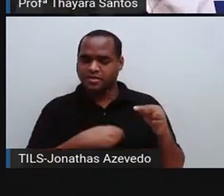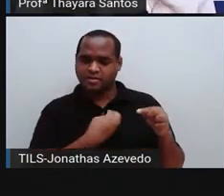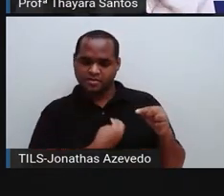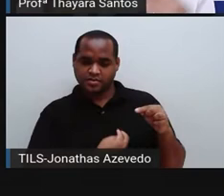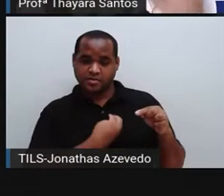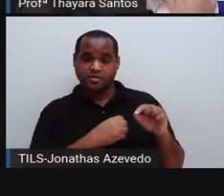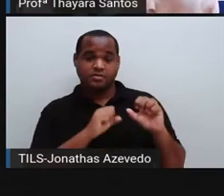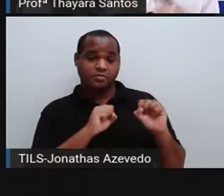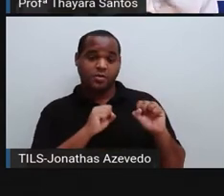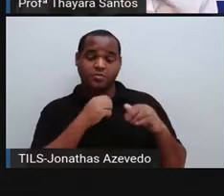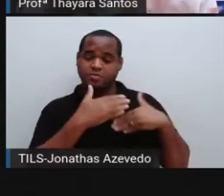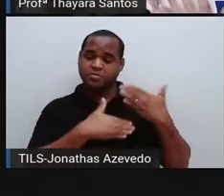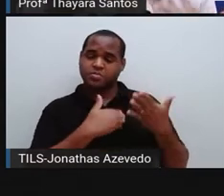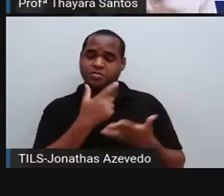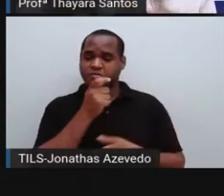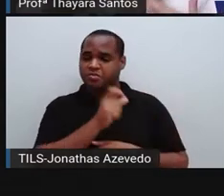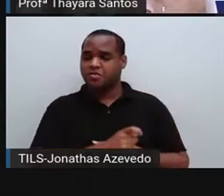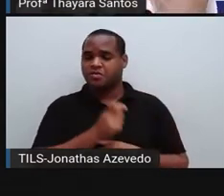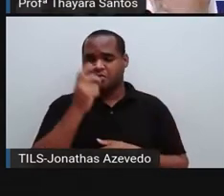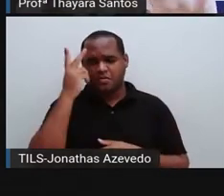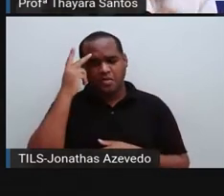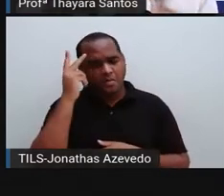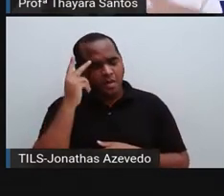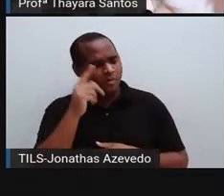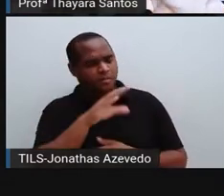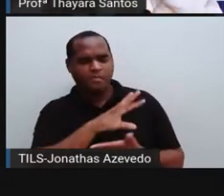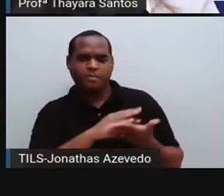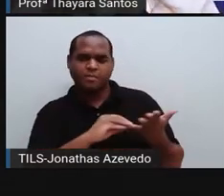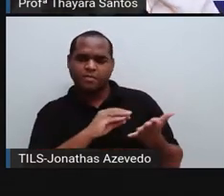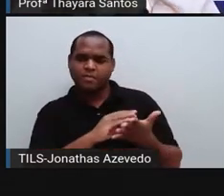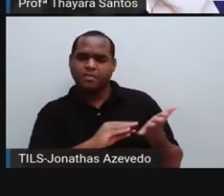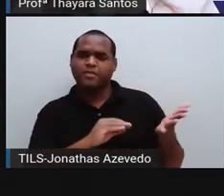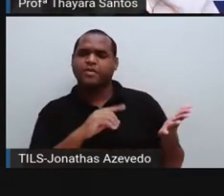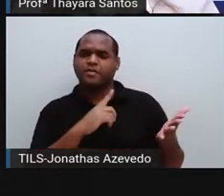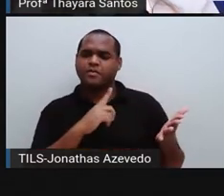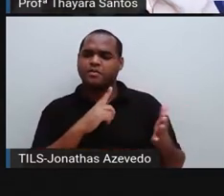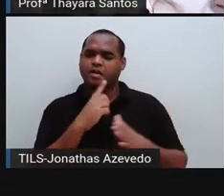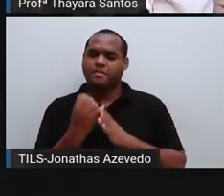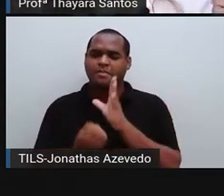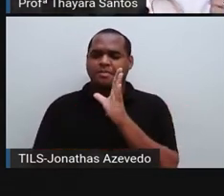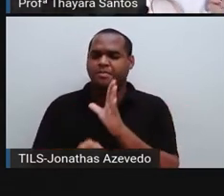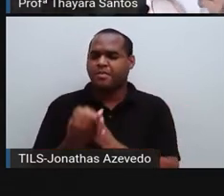podem ter um ancestral comum e a partir desse ancestral as espécies surgem.